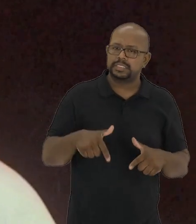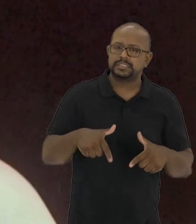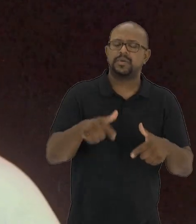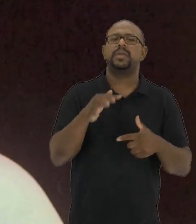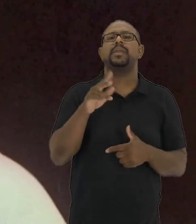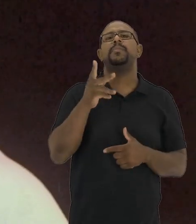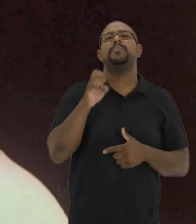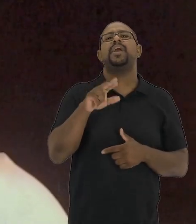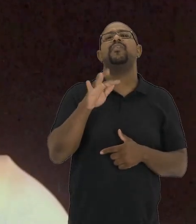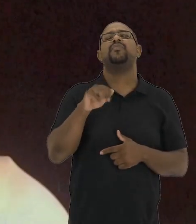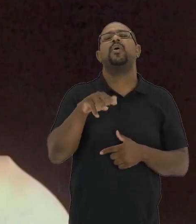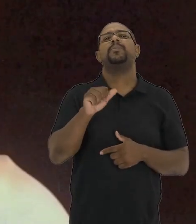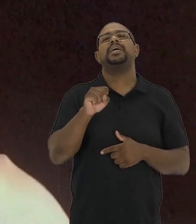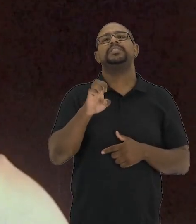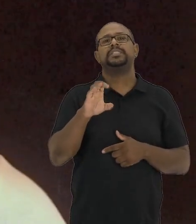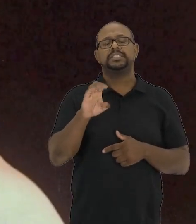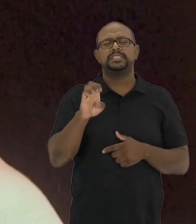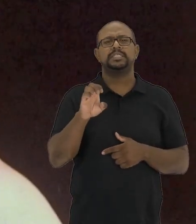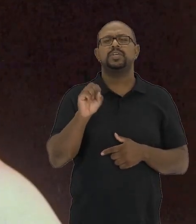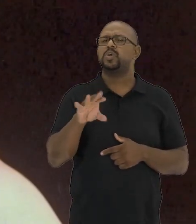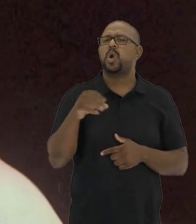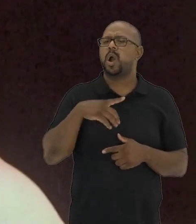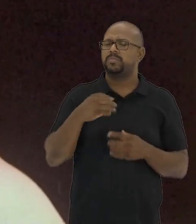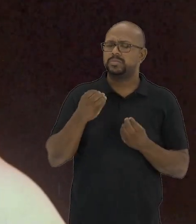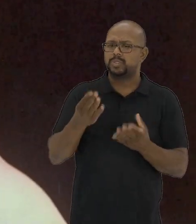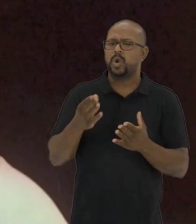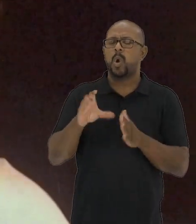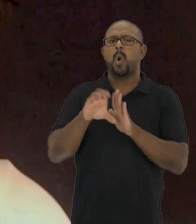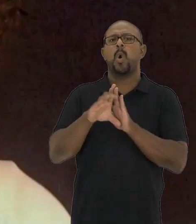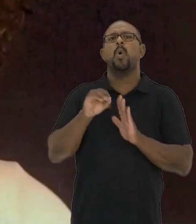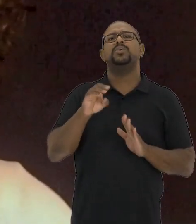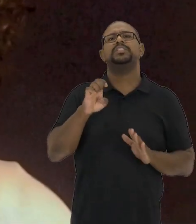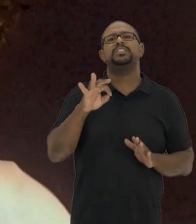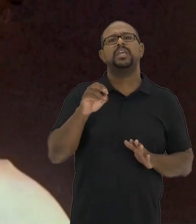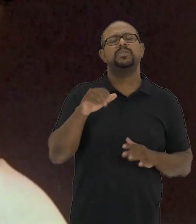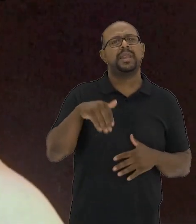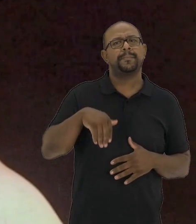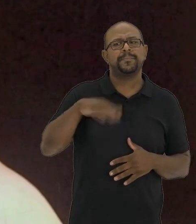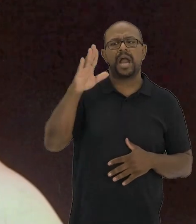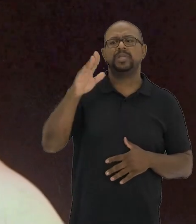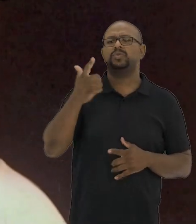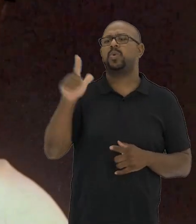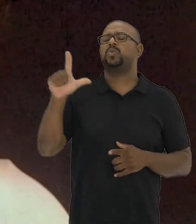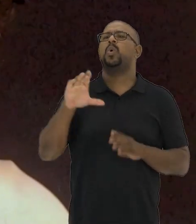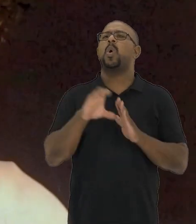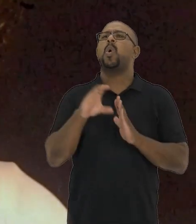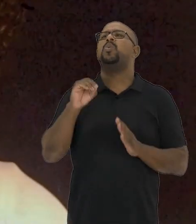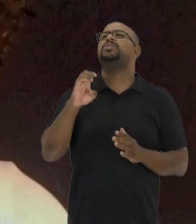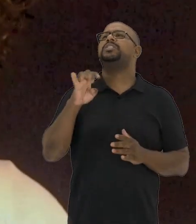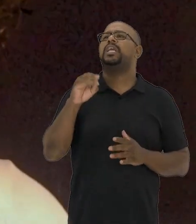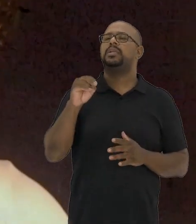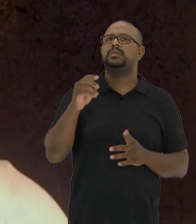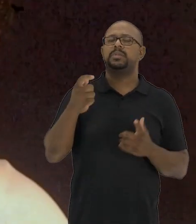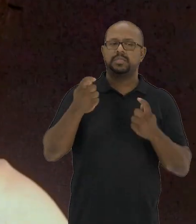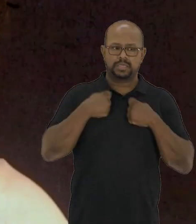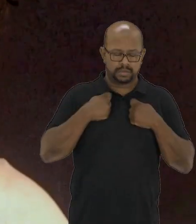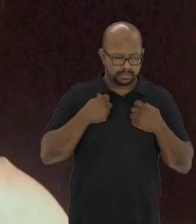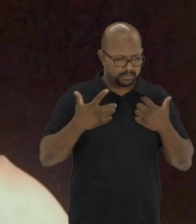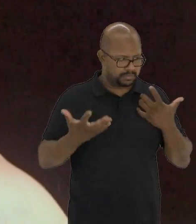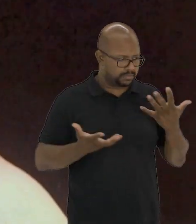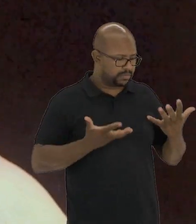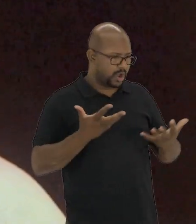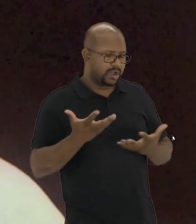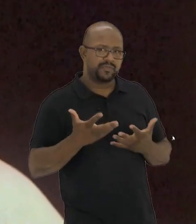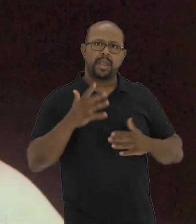deficiência a essa ação em performance? Como eu desloco esse conceito que é muito mais do que um conceito,